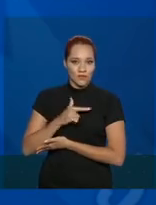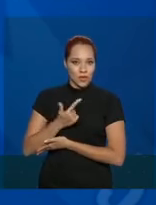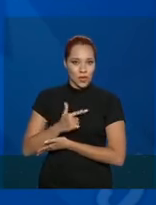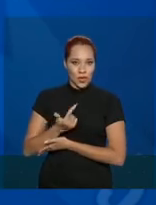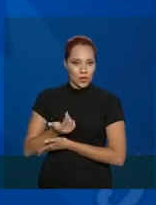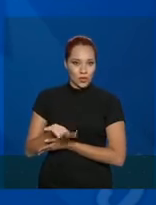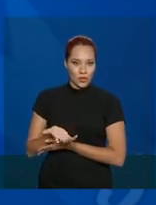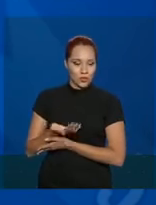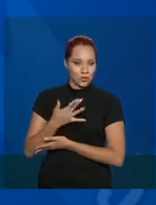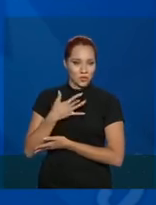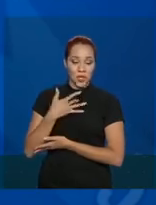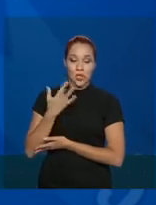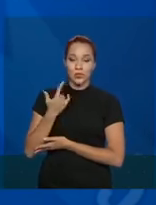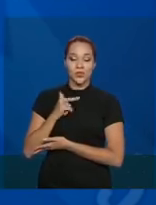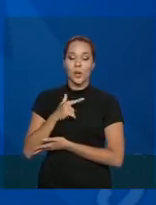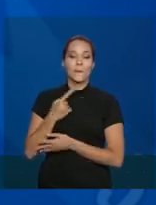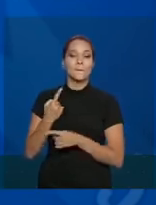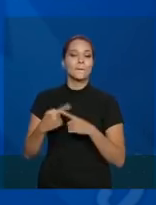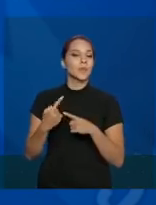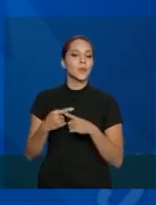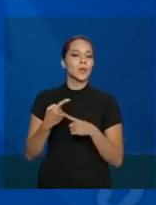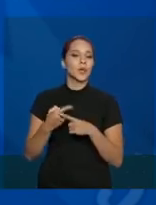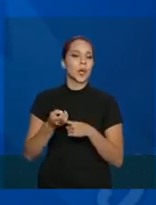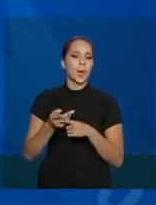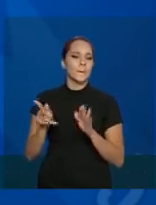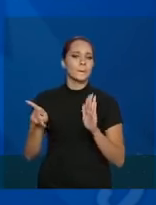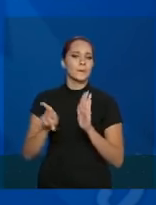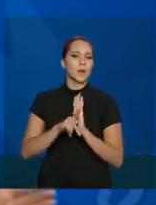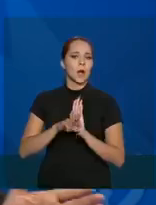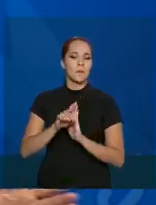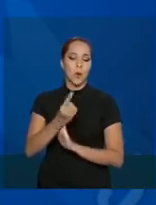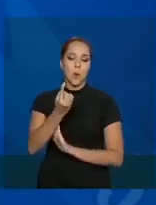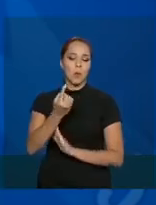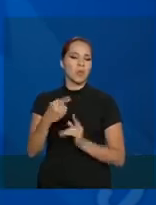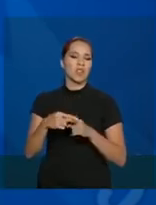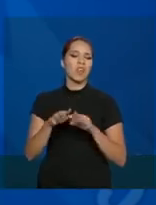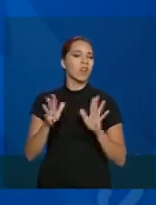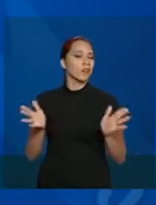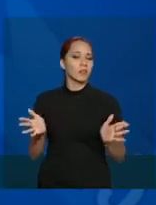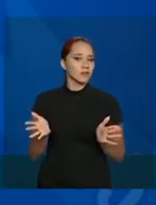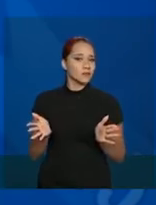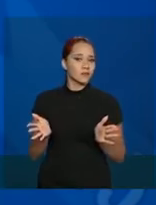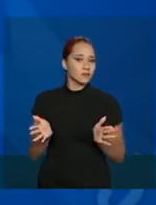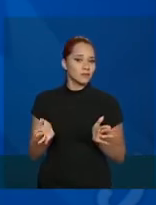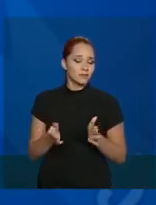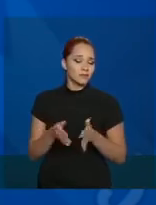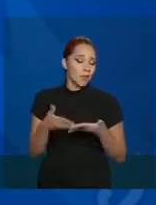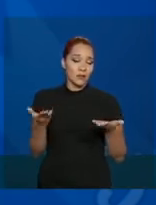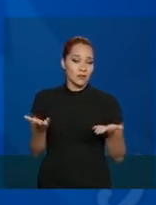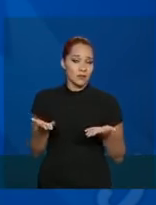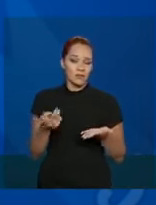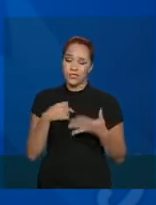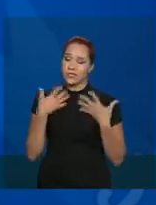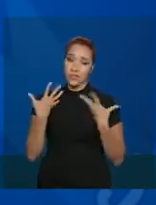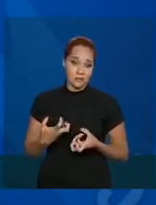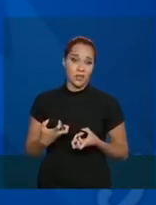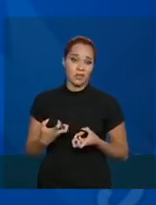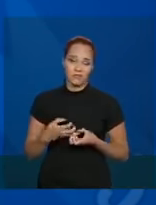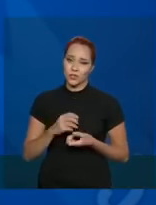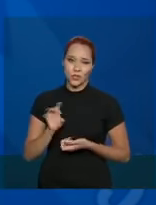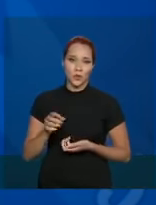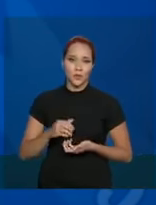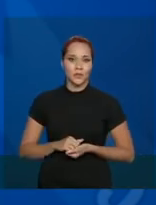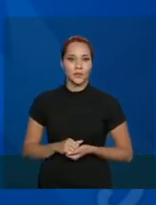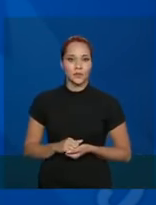tenho, não teve um motivo específico. É isso, nós estamos cansados, é isso.